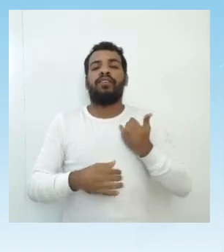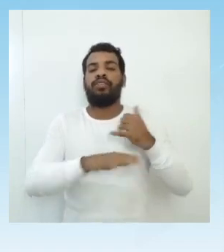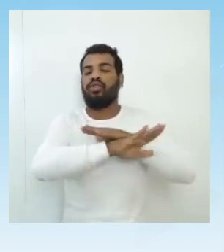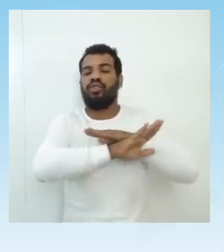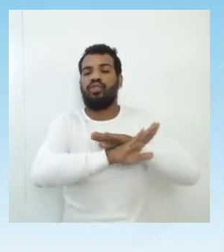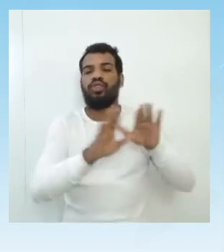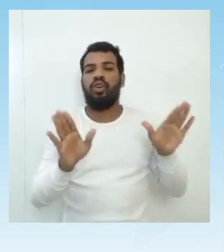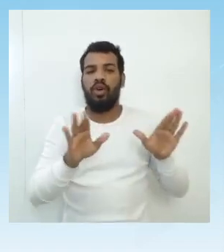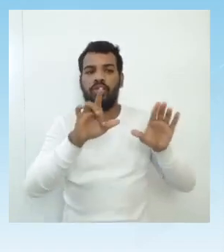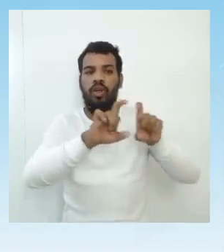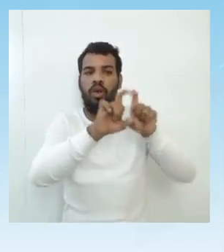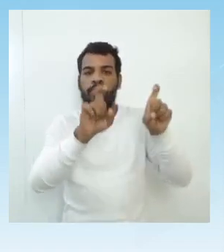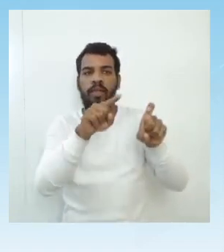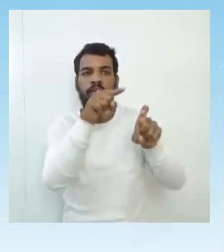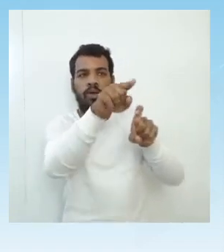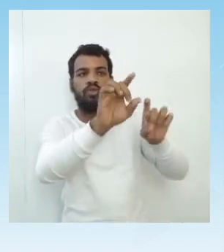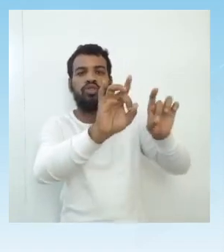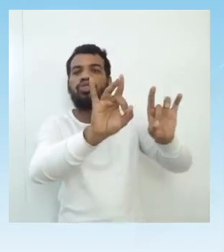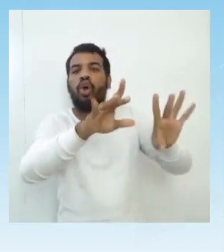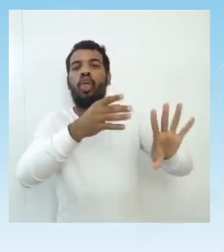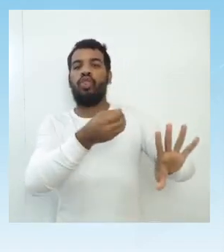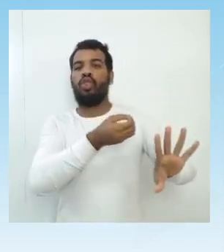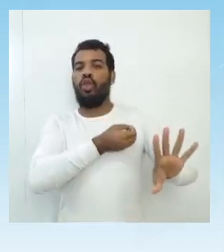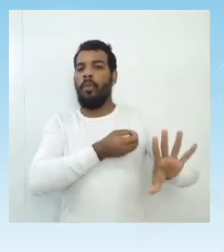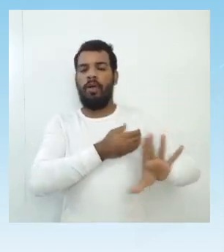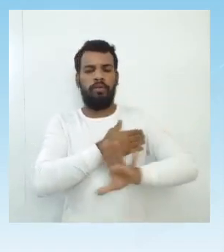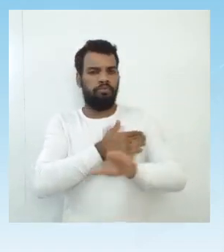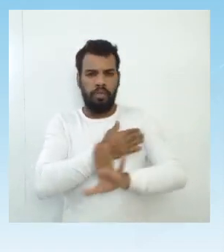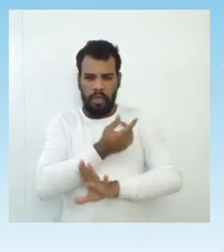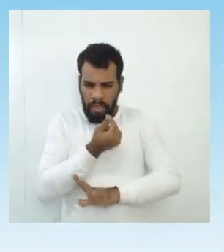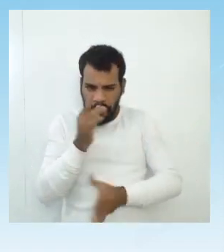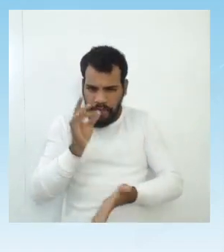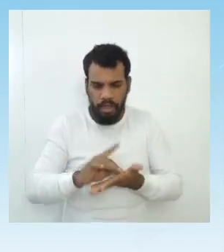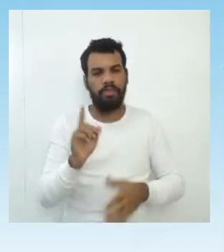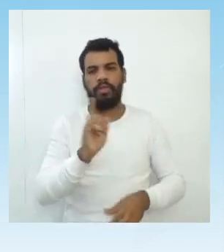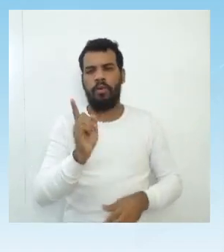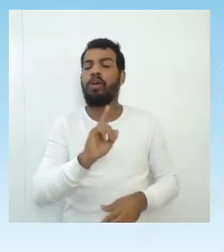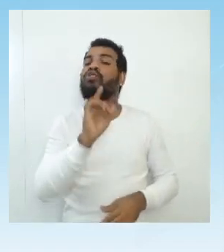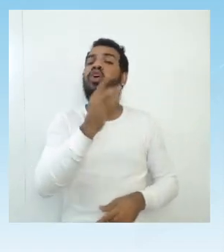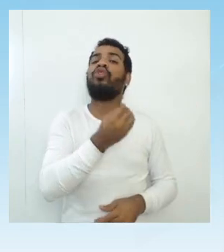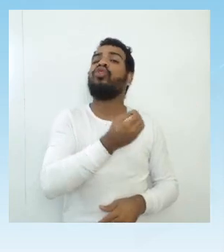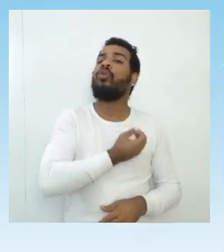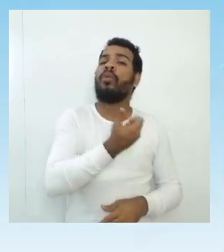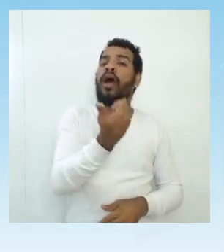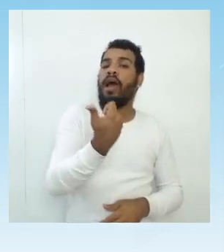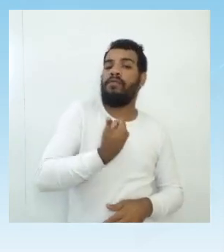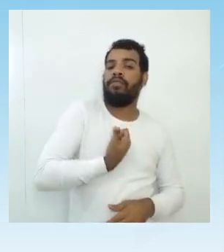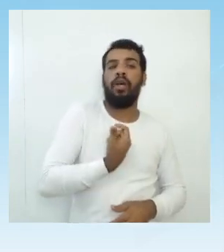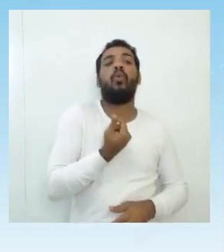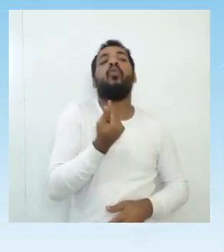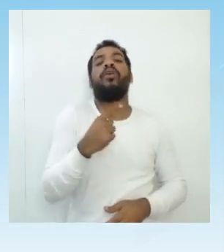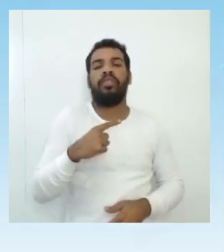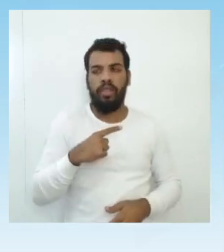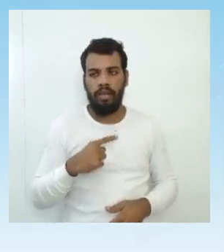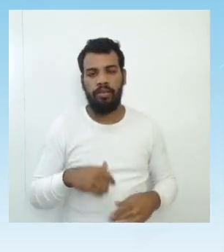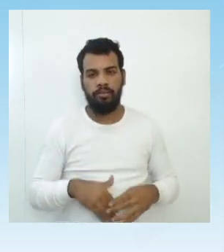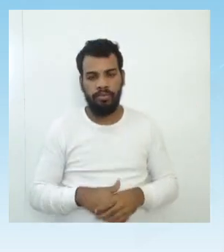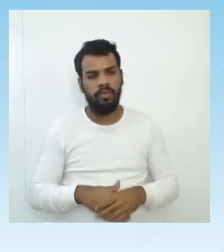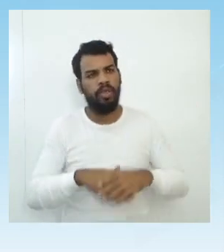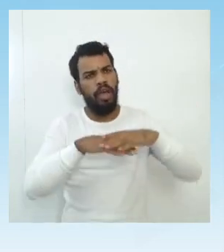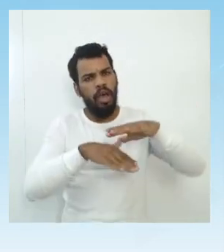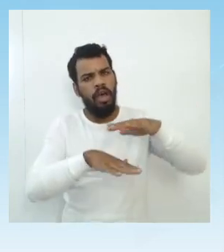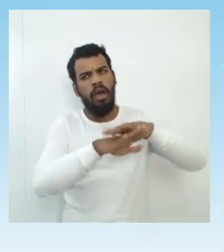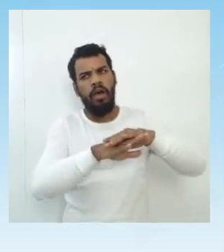computador de banco. Isso aí, para armazenar e processar informações do computador, que vai